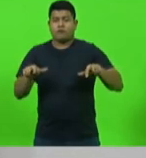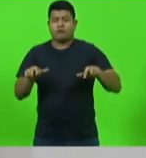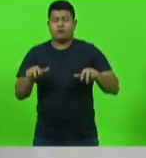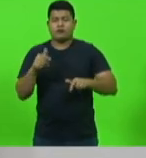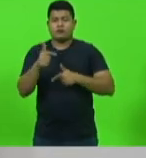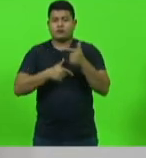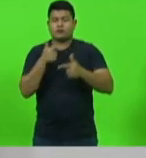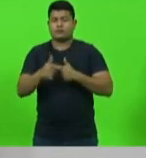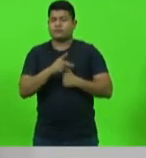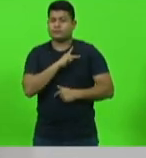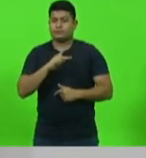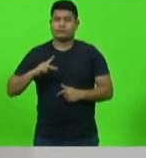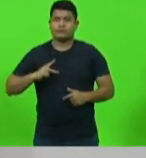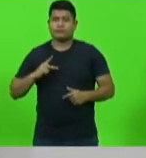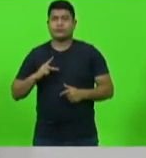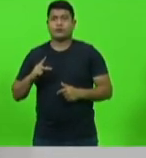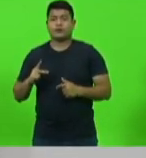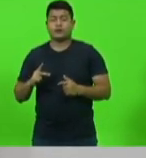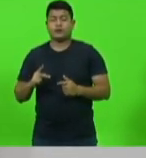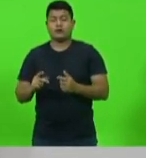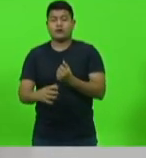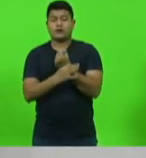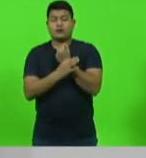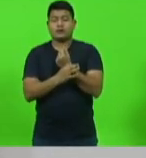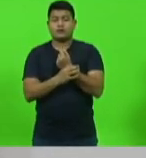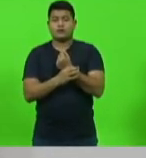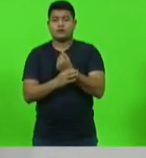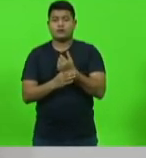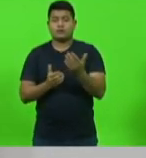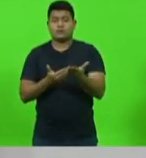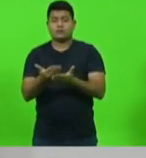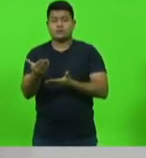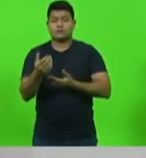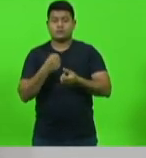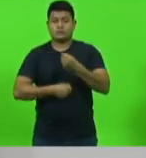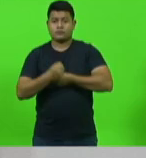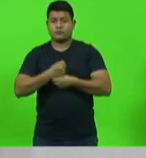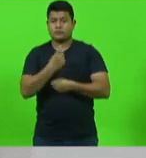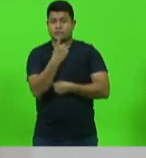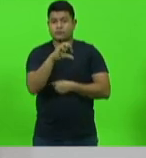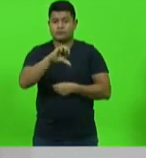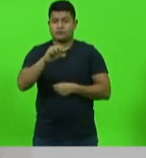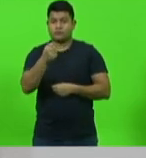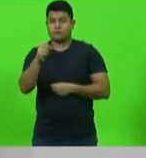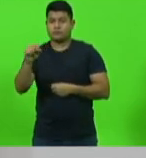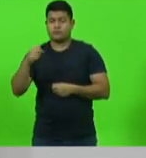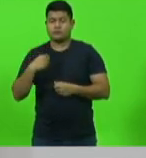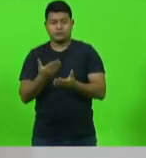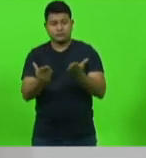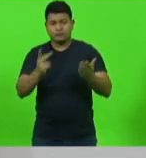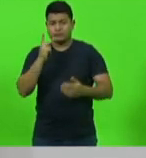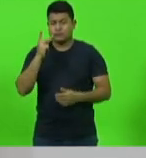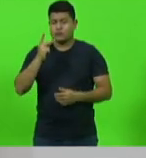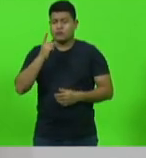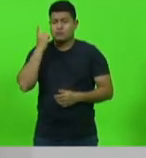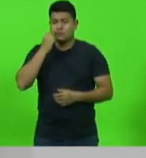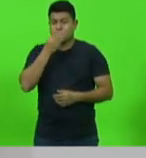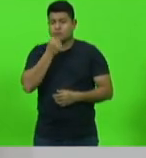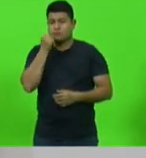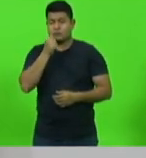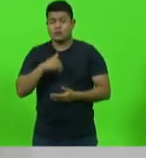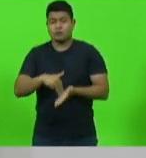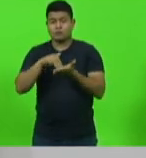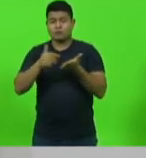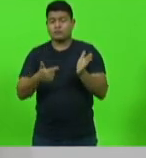garantidas desde a Constituição de 1988. Então, senhores e senhoras presidentes, senhores e senhoras deputados, a moção que iremos